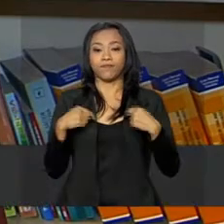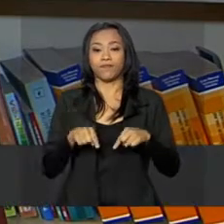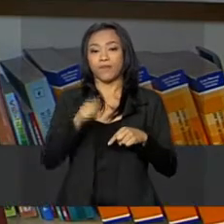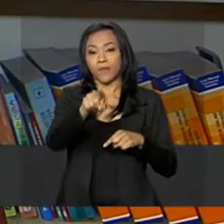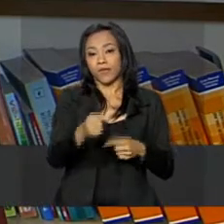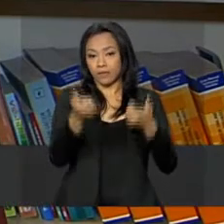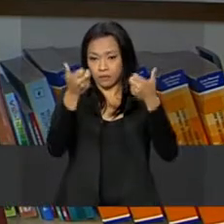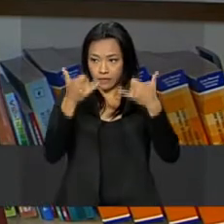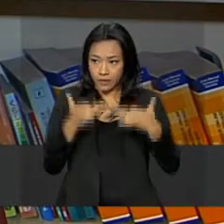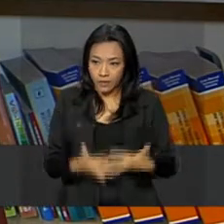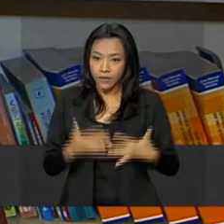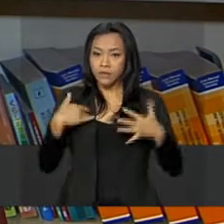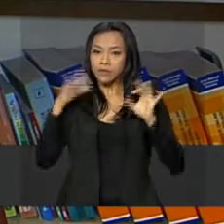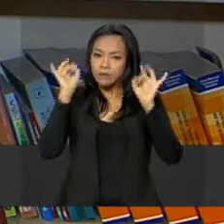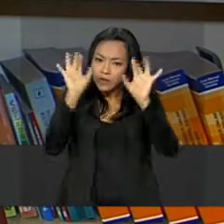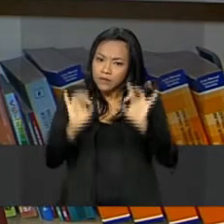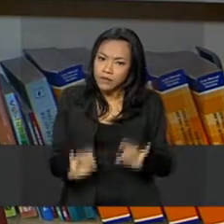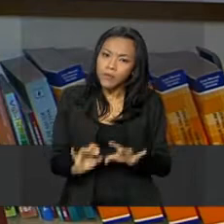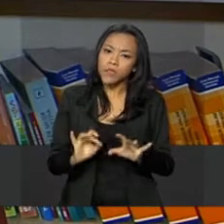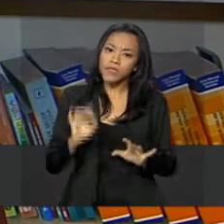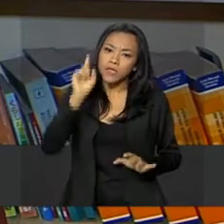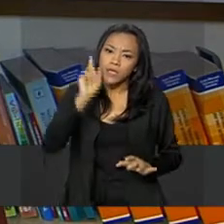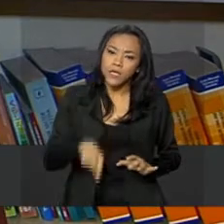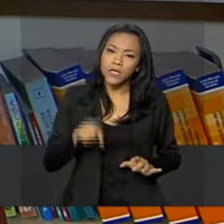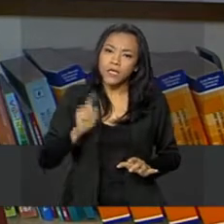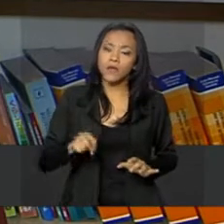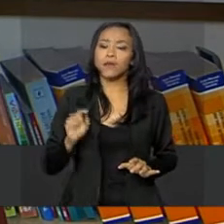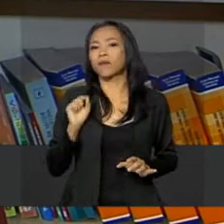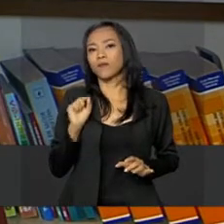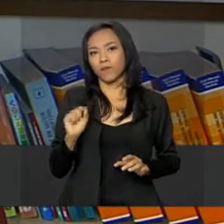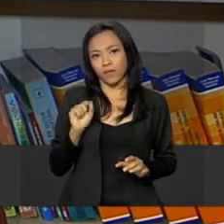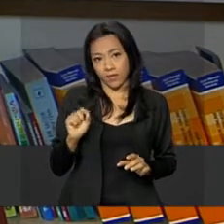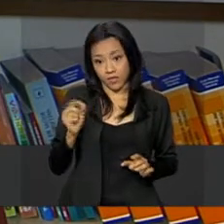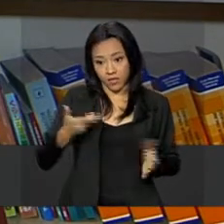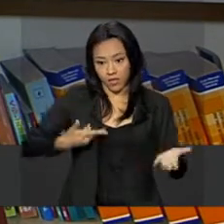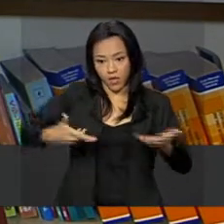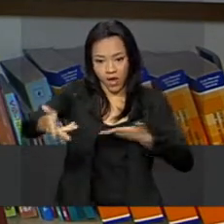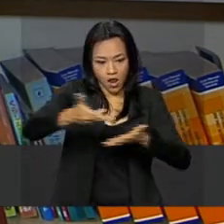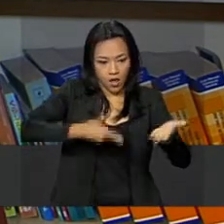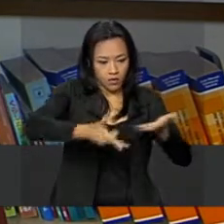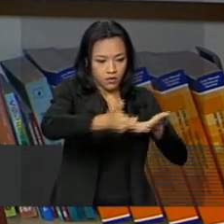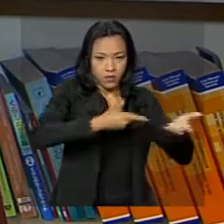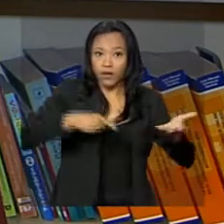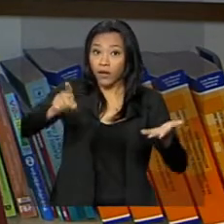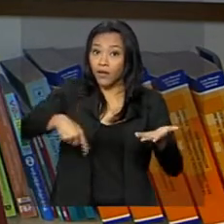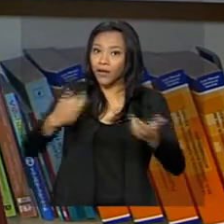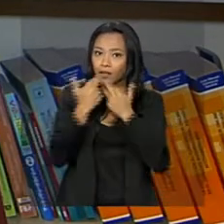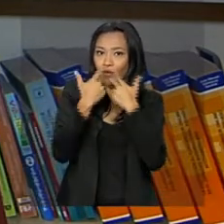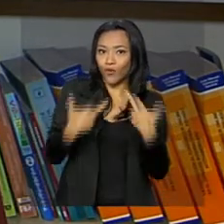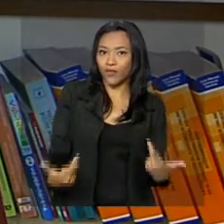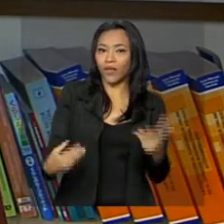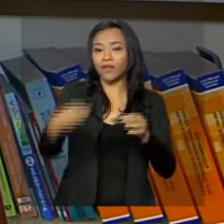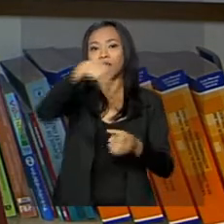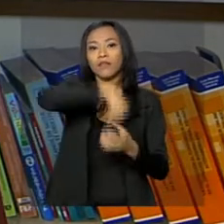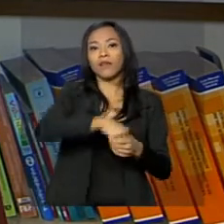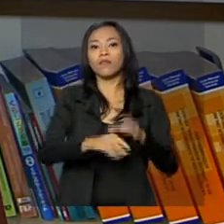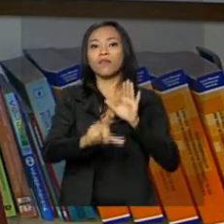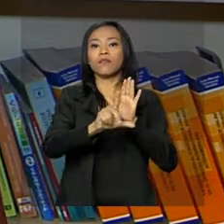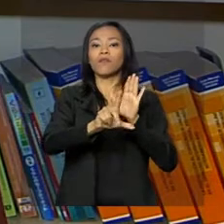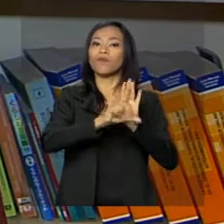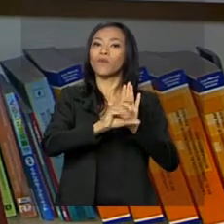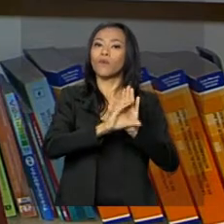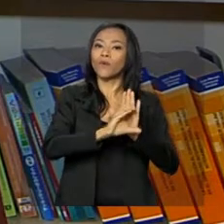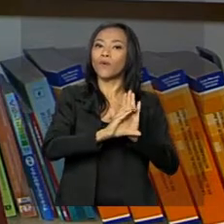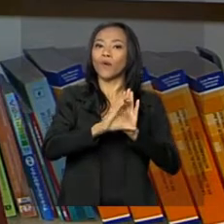consideração do consumidor como um sujeito vulnerável na relação. Essa é a grande novidade do Código de Defesa do Consumidor.